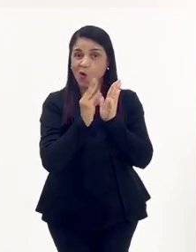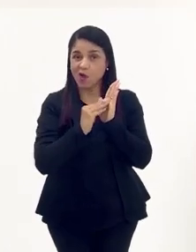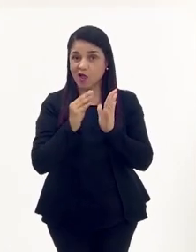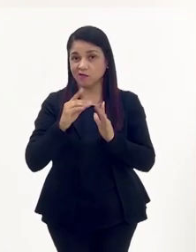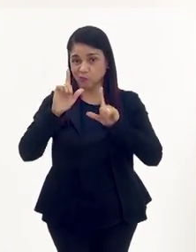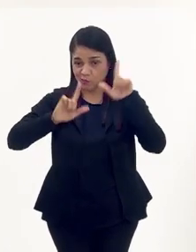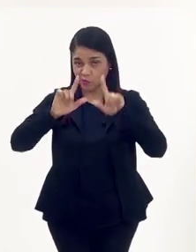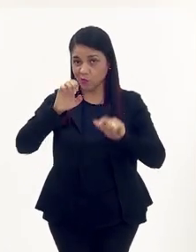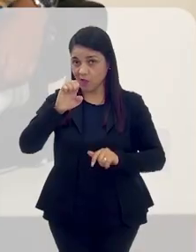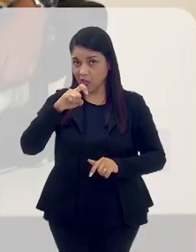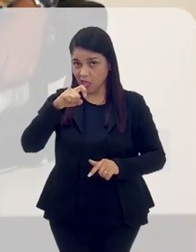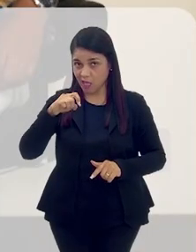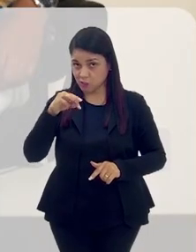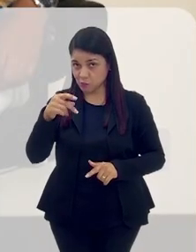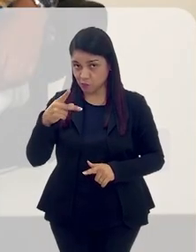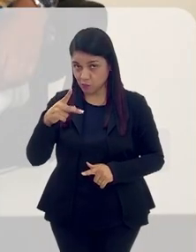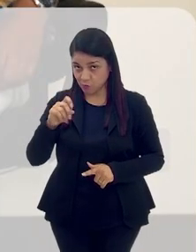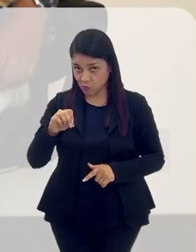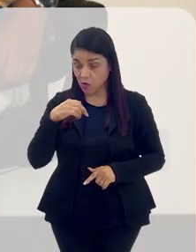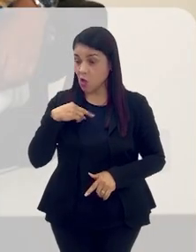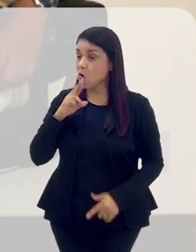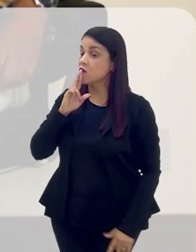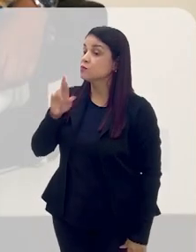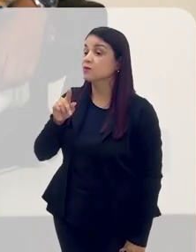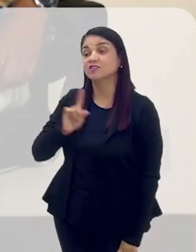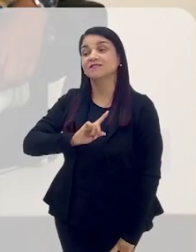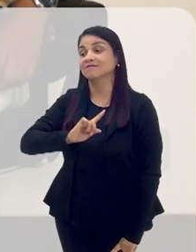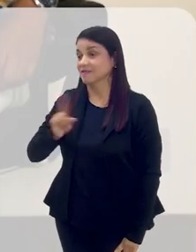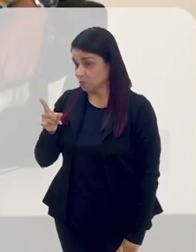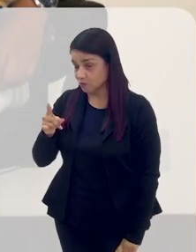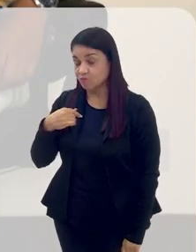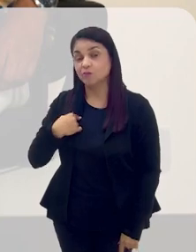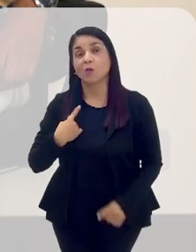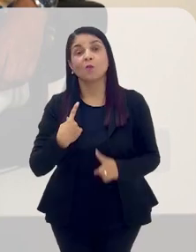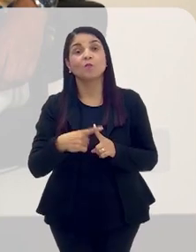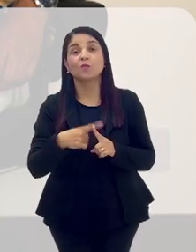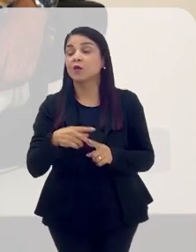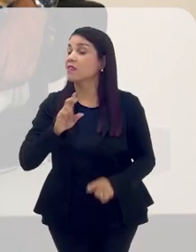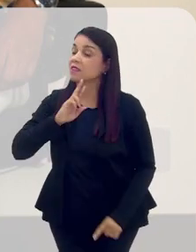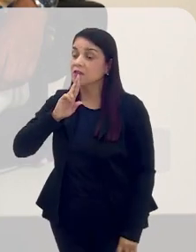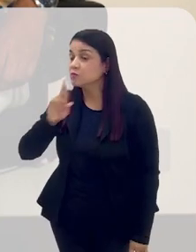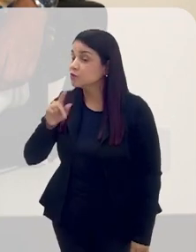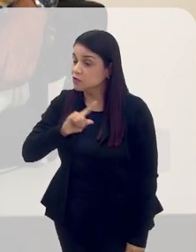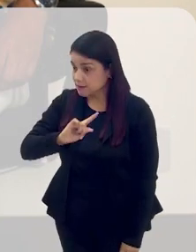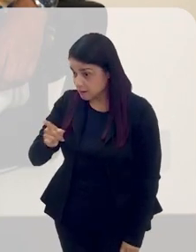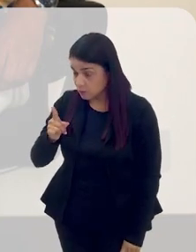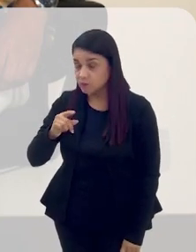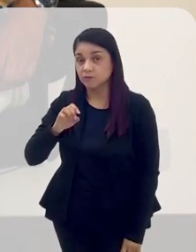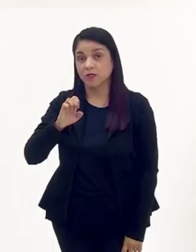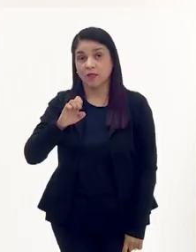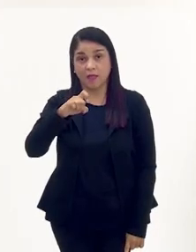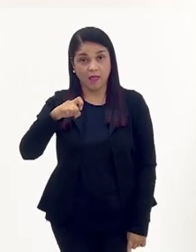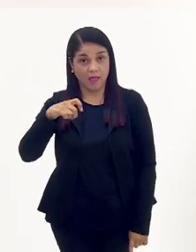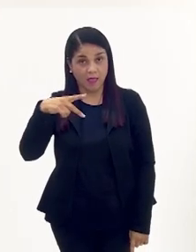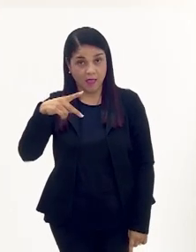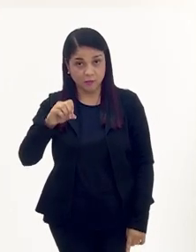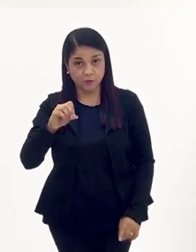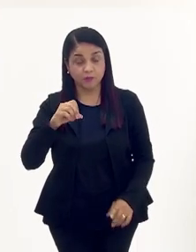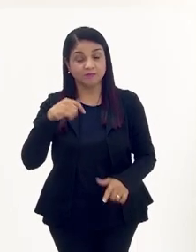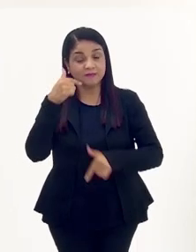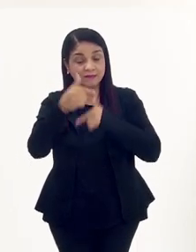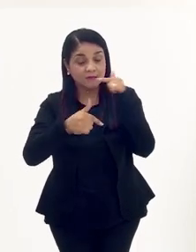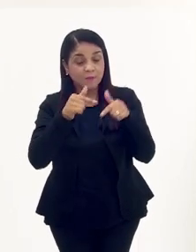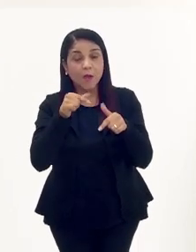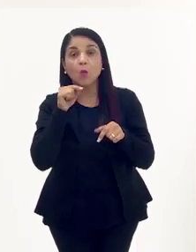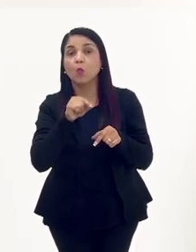porque eu não preciso te dizer que a resposta foi não, né? Por que não? Porque a Expo, ela trabalha